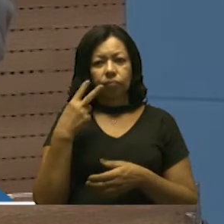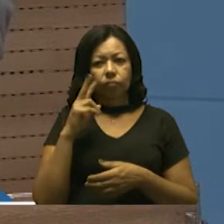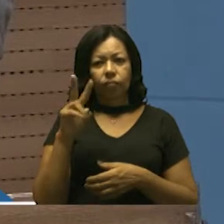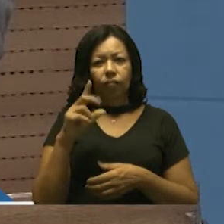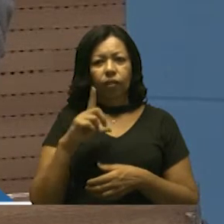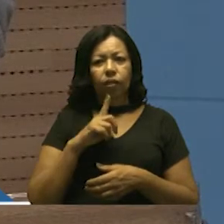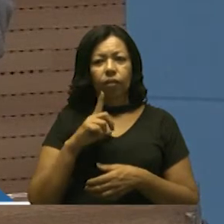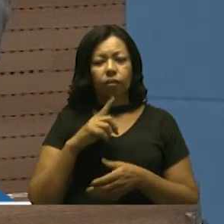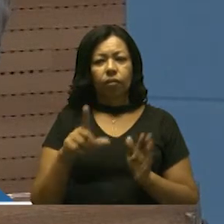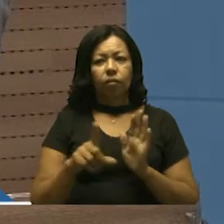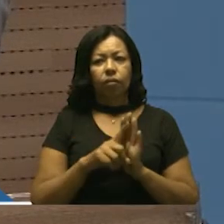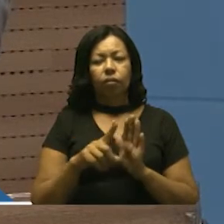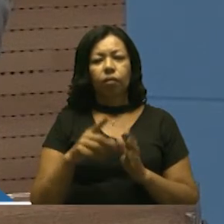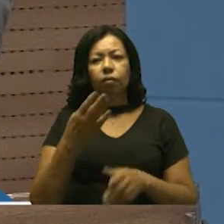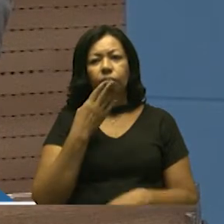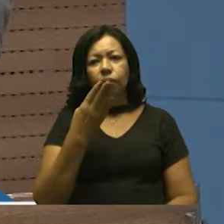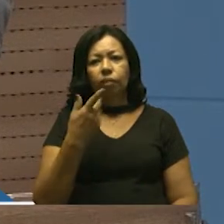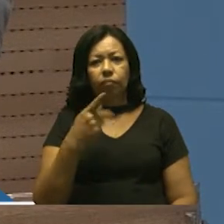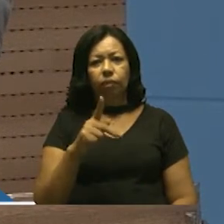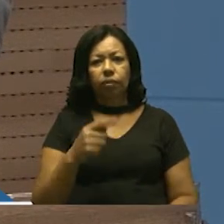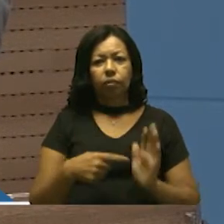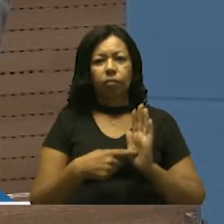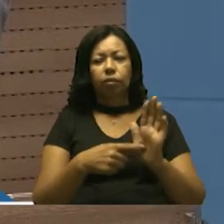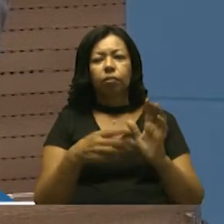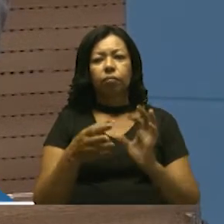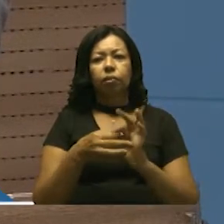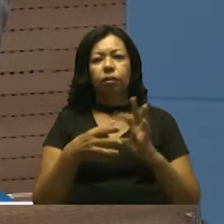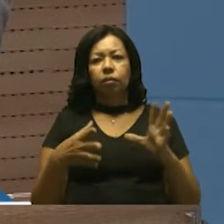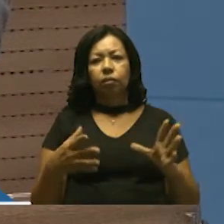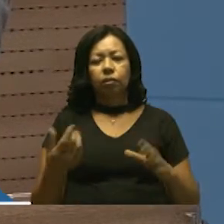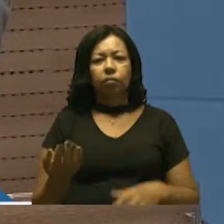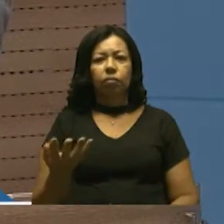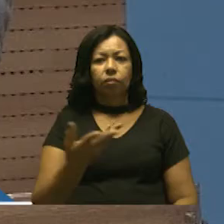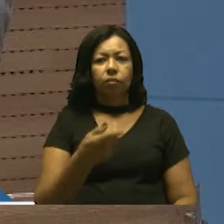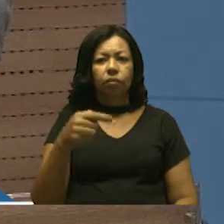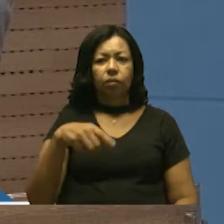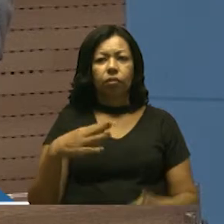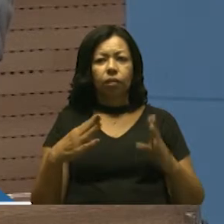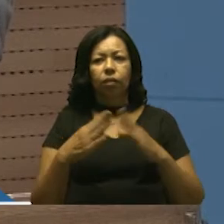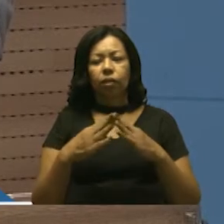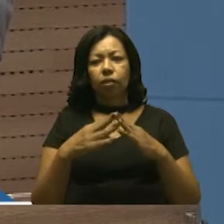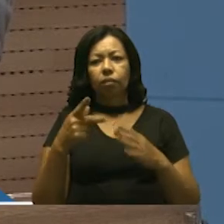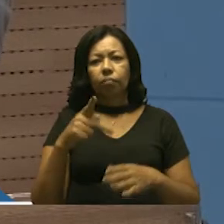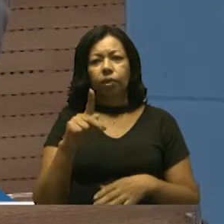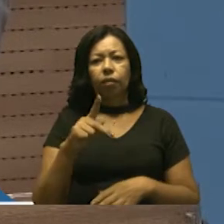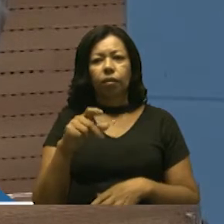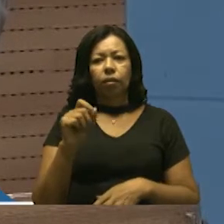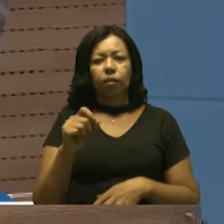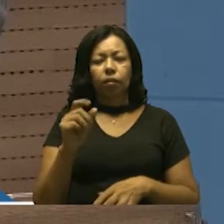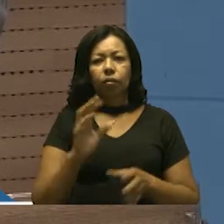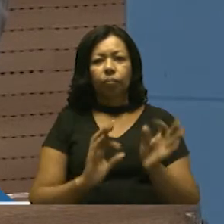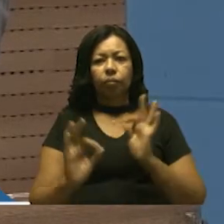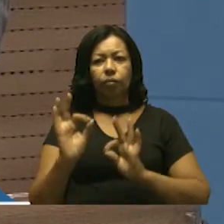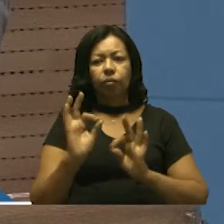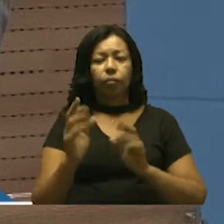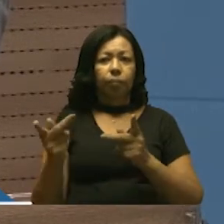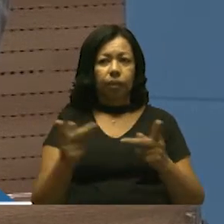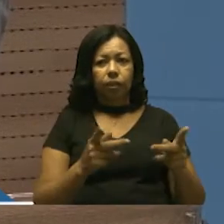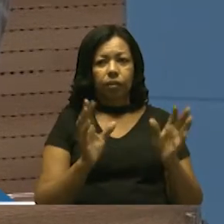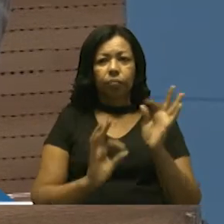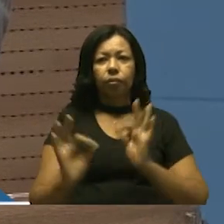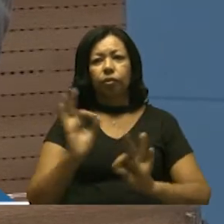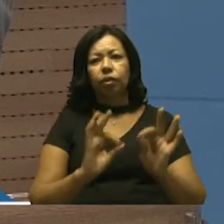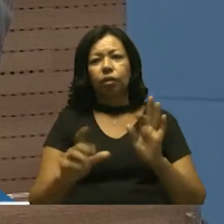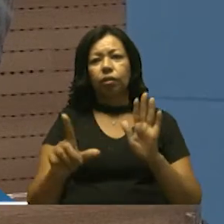regimentais, submete a apreciação e deliberação do plenário desta casa, o presente projeto